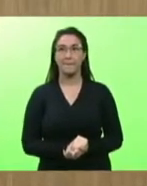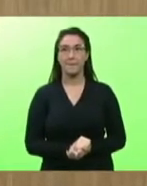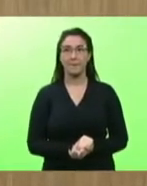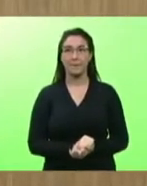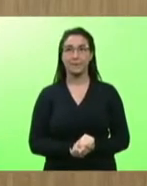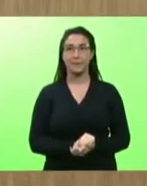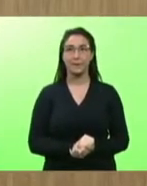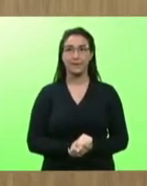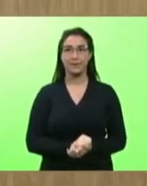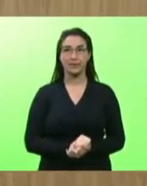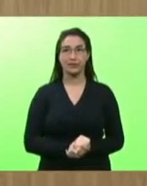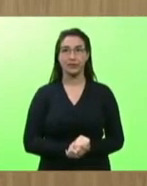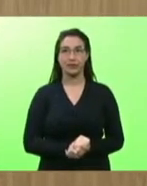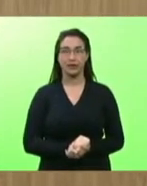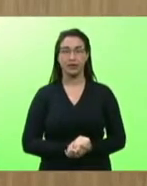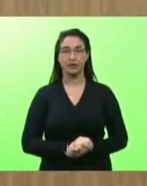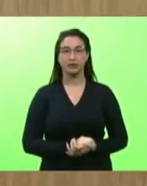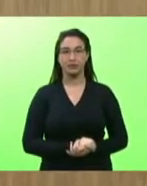Obrigado,